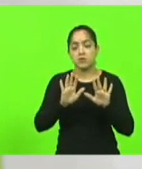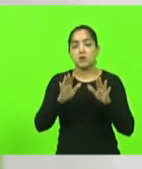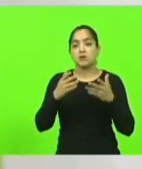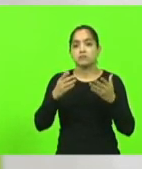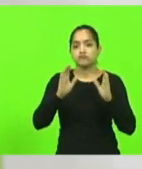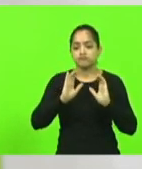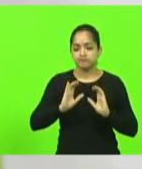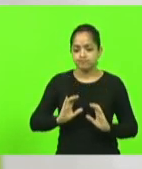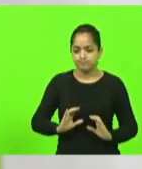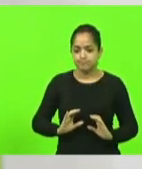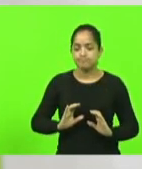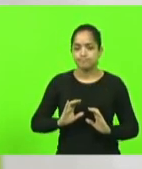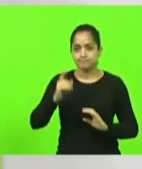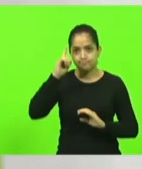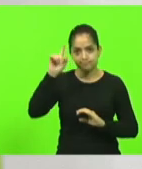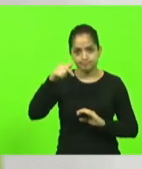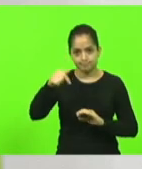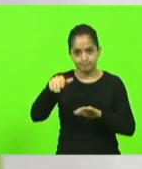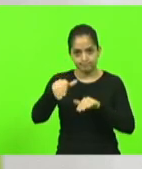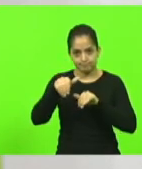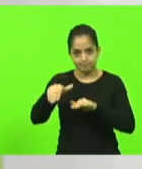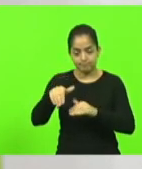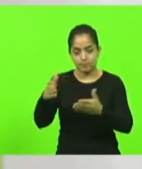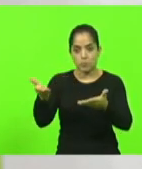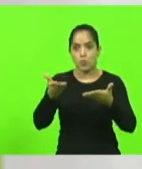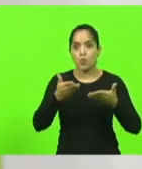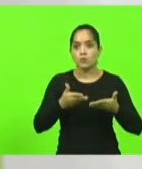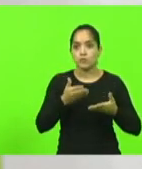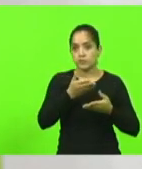no dia 7 de setembro e convido a todos assim o fazê-lo.